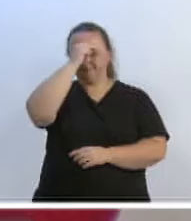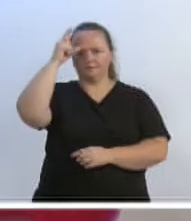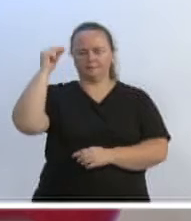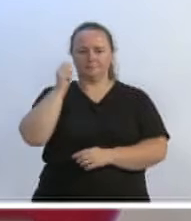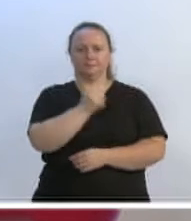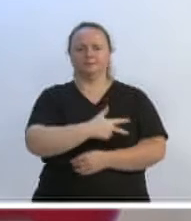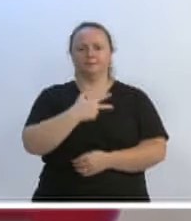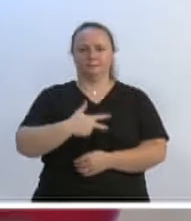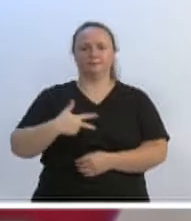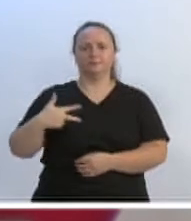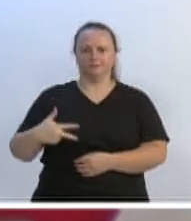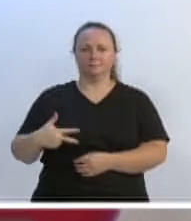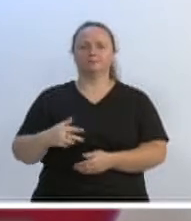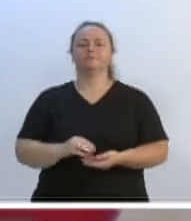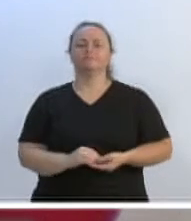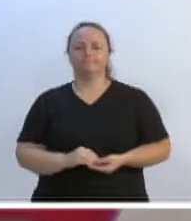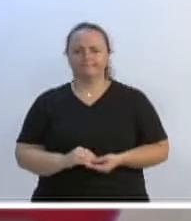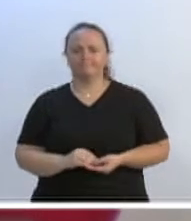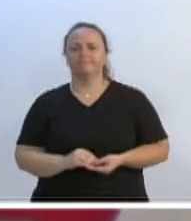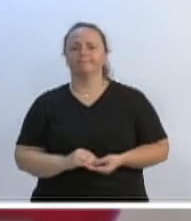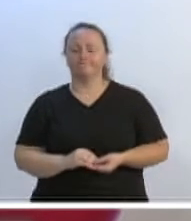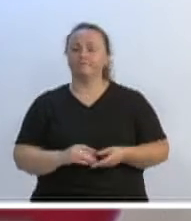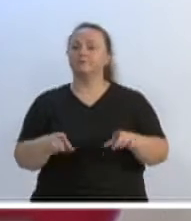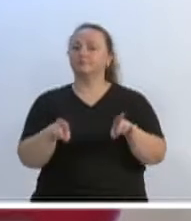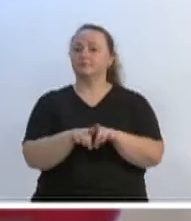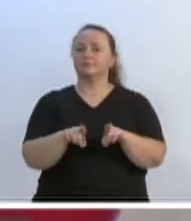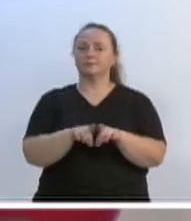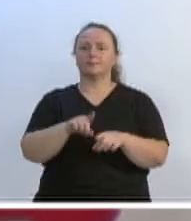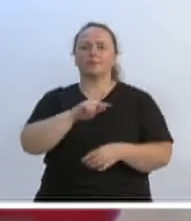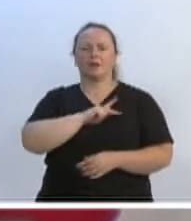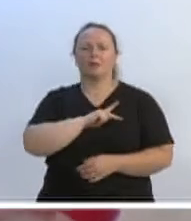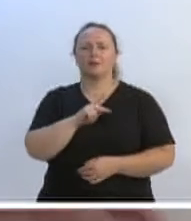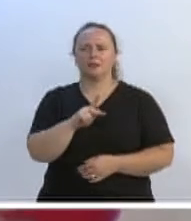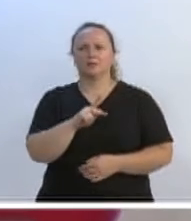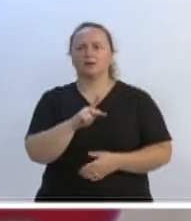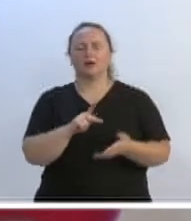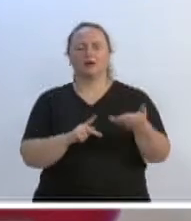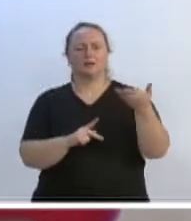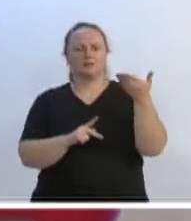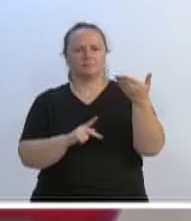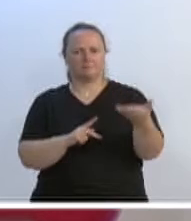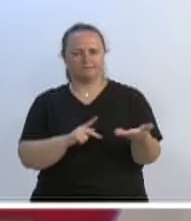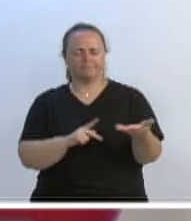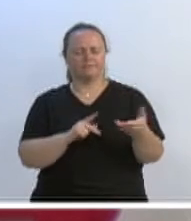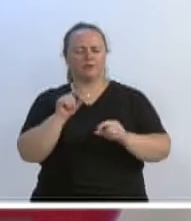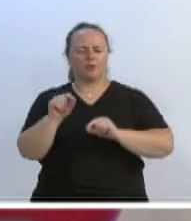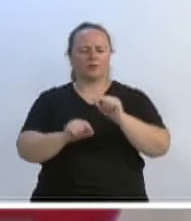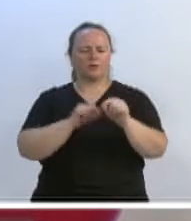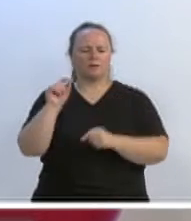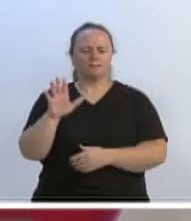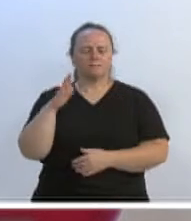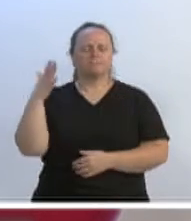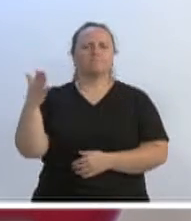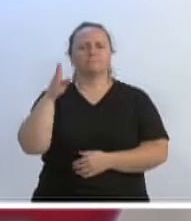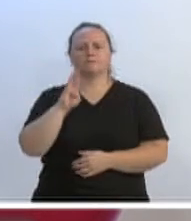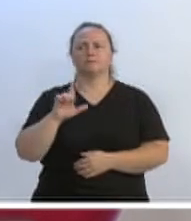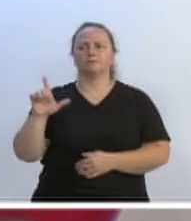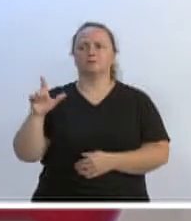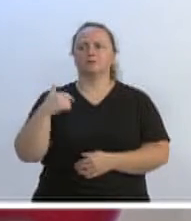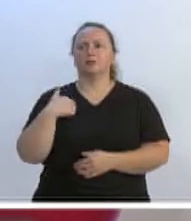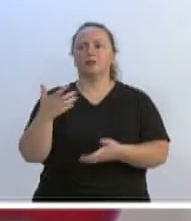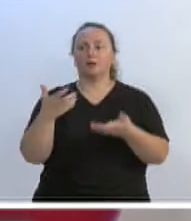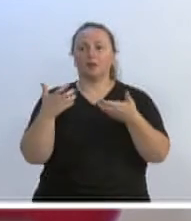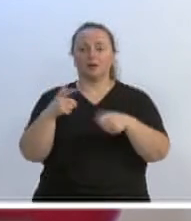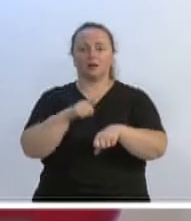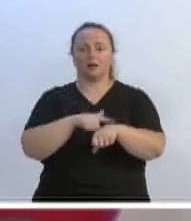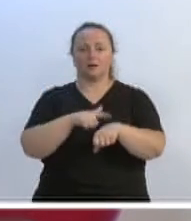Kleinemim. E, senhor presidente, devido à situação que aconteceu em Blumenau, eu gostaria de,